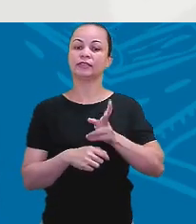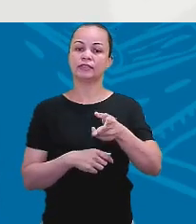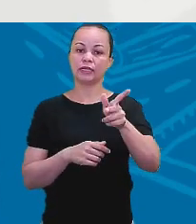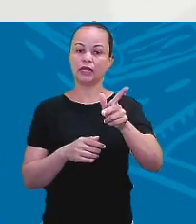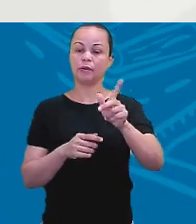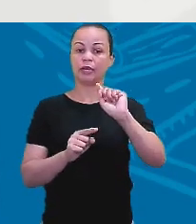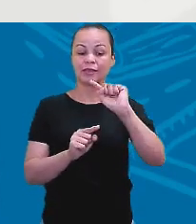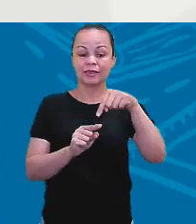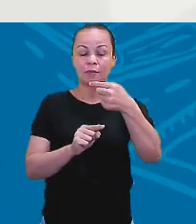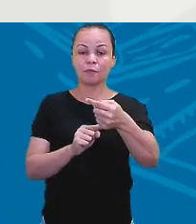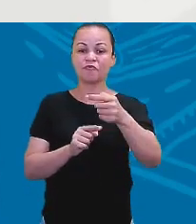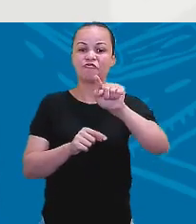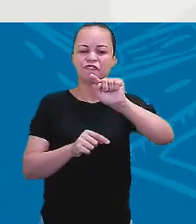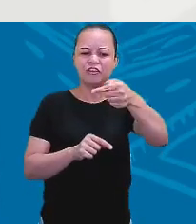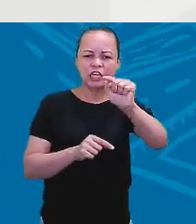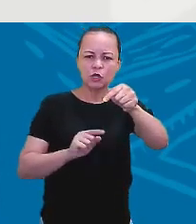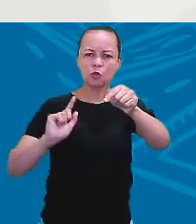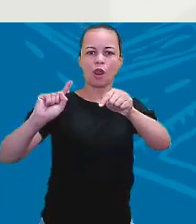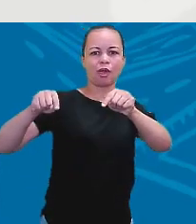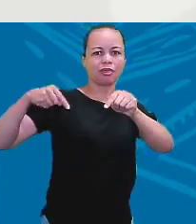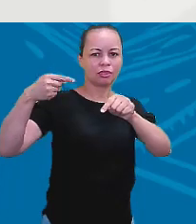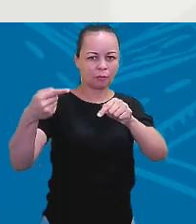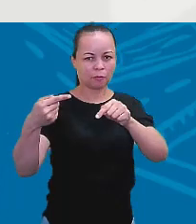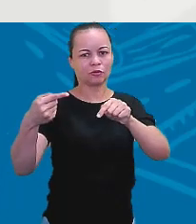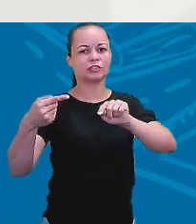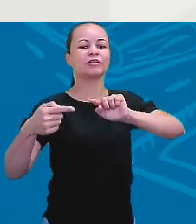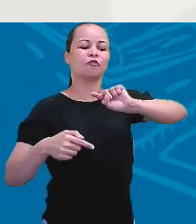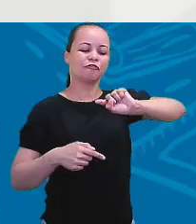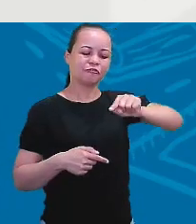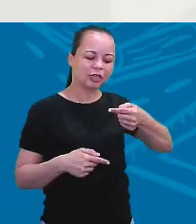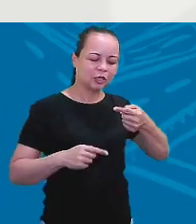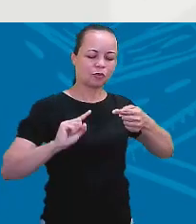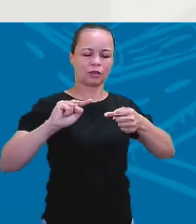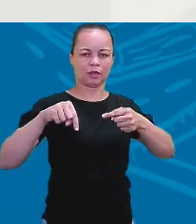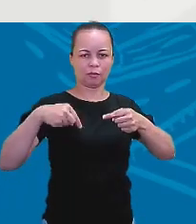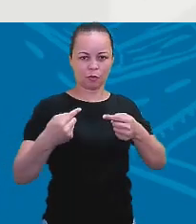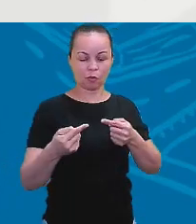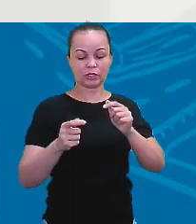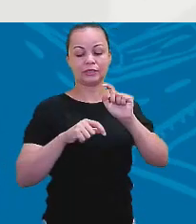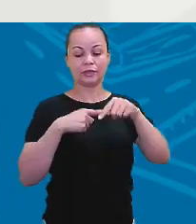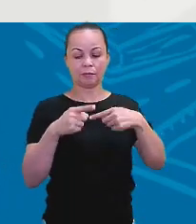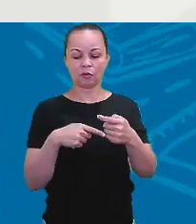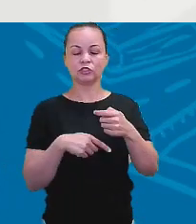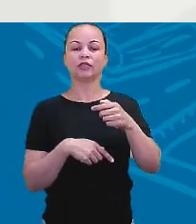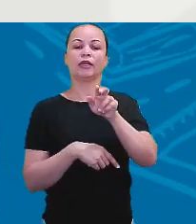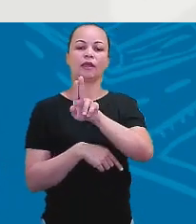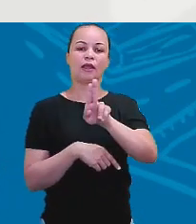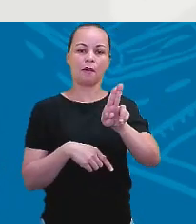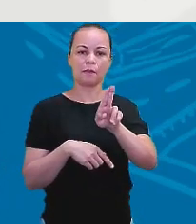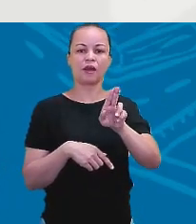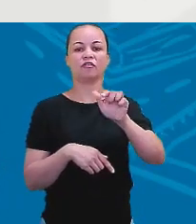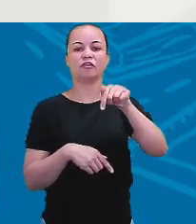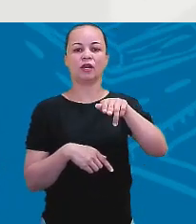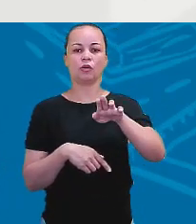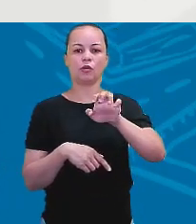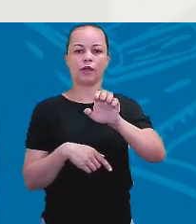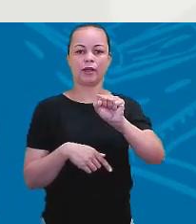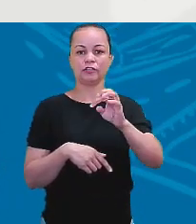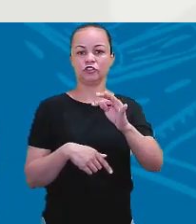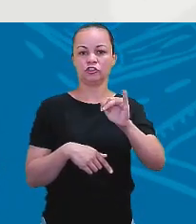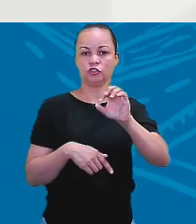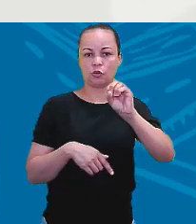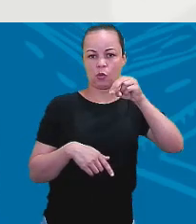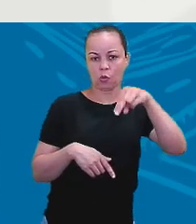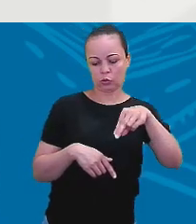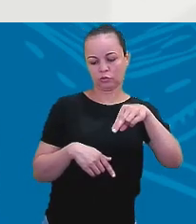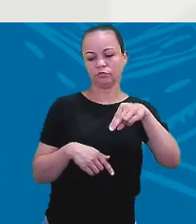tá? Coloca a vírgula e em seguida a gente coloca o tag question, tá? E geralmente a tag question,